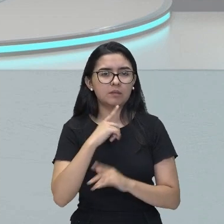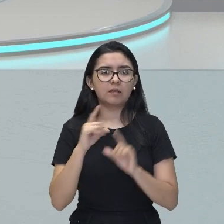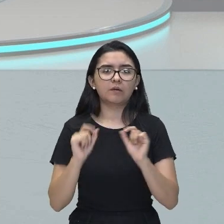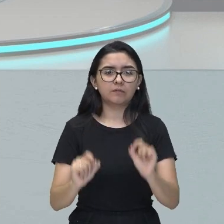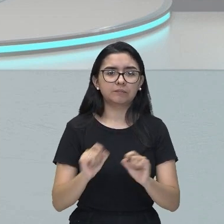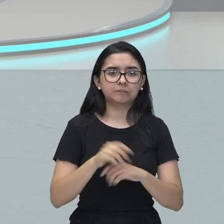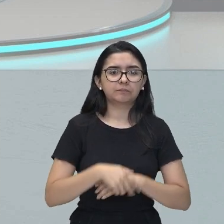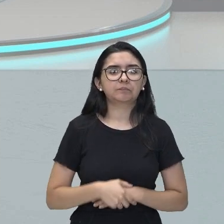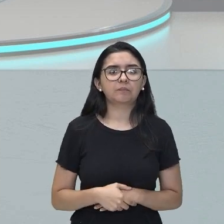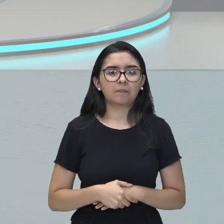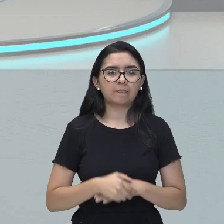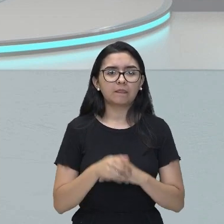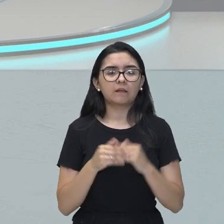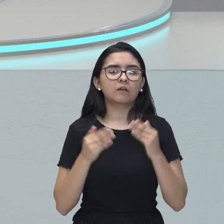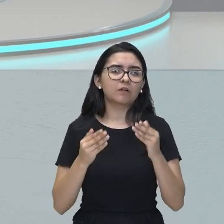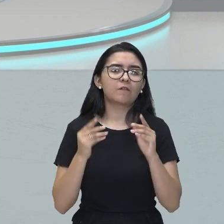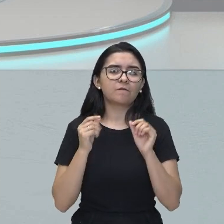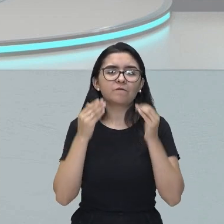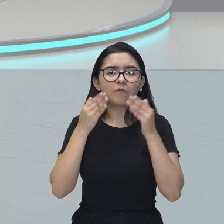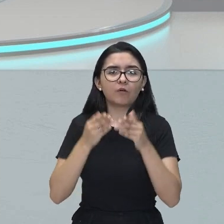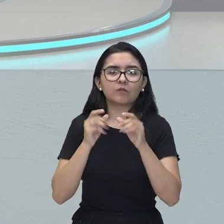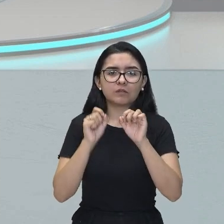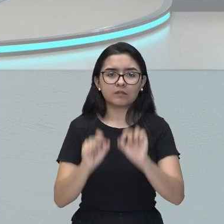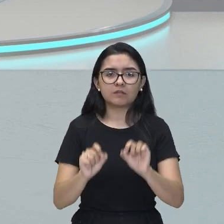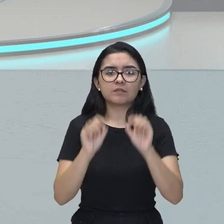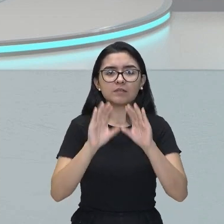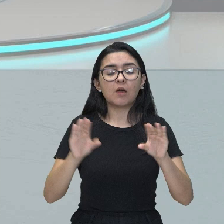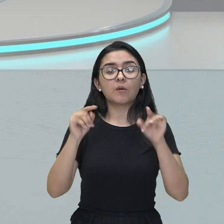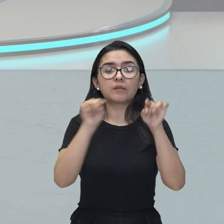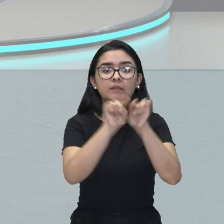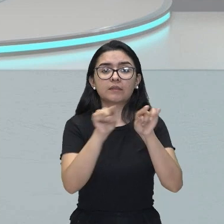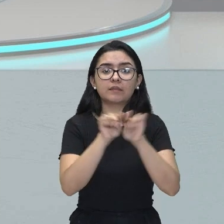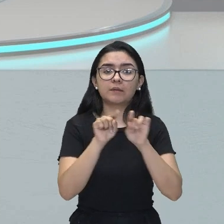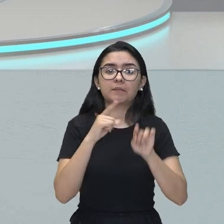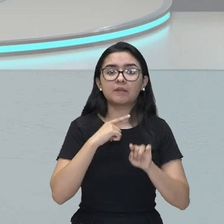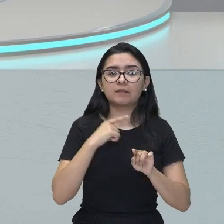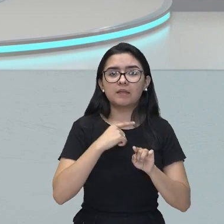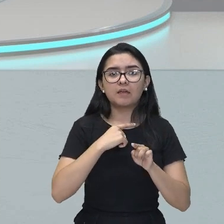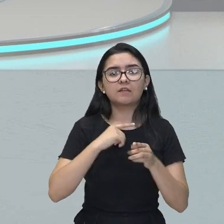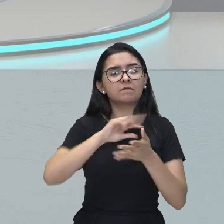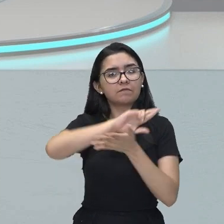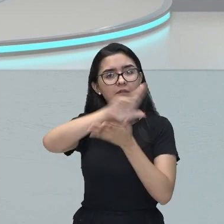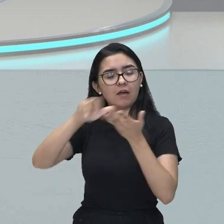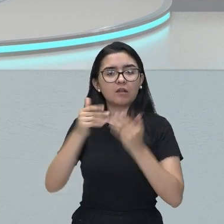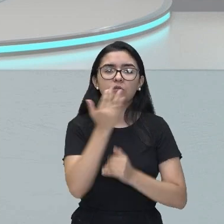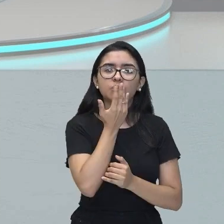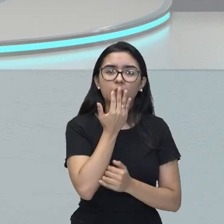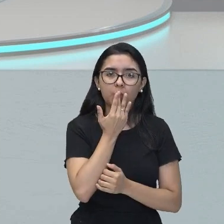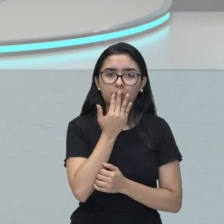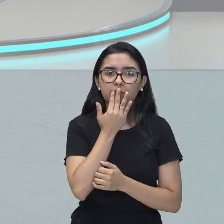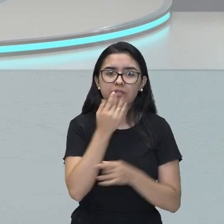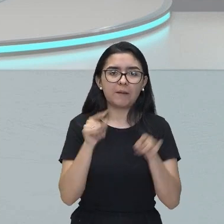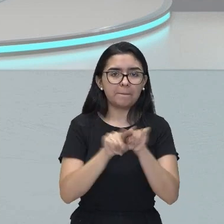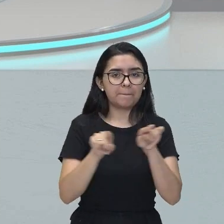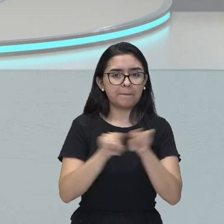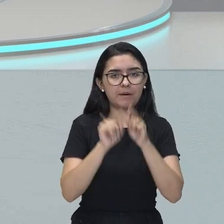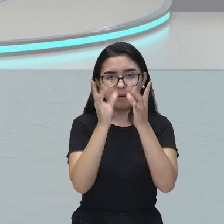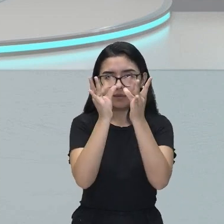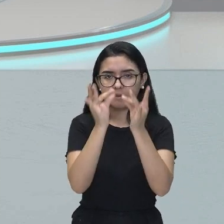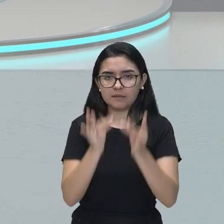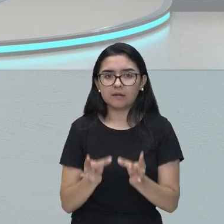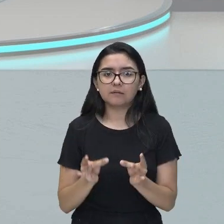voltadas para o céu e ele tem contrastes de cores e de detalhes, né?